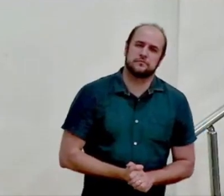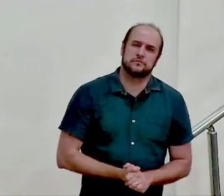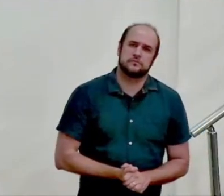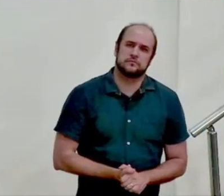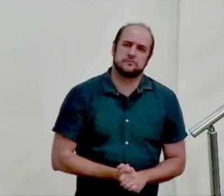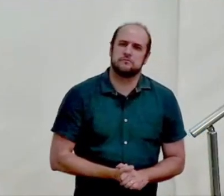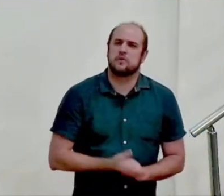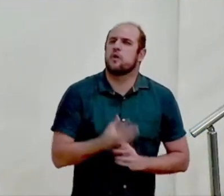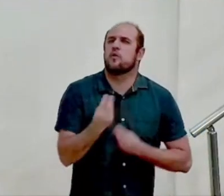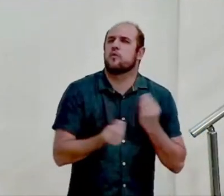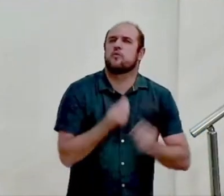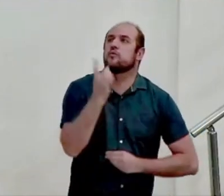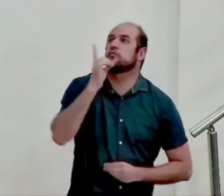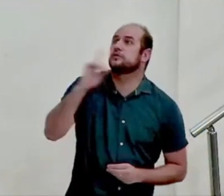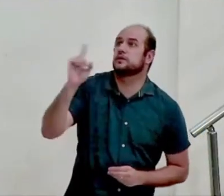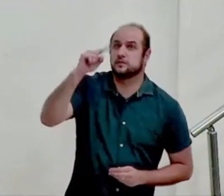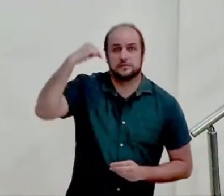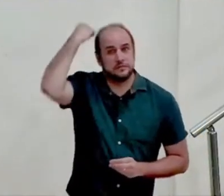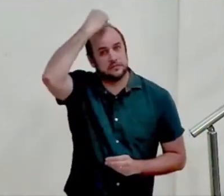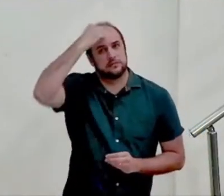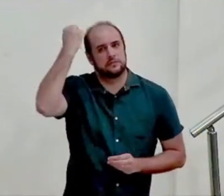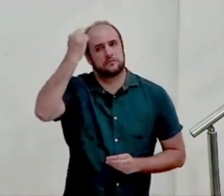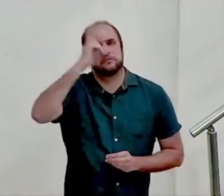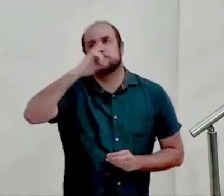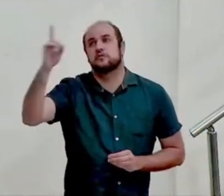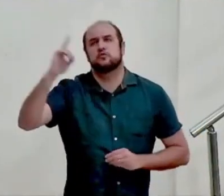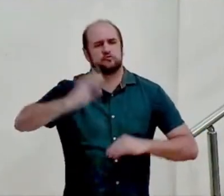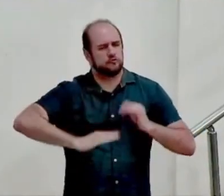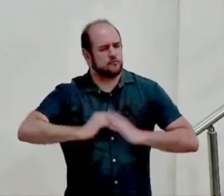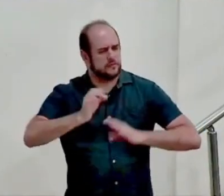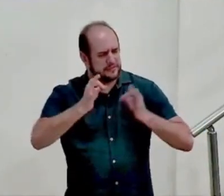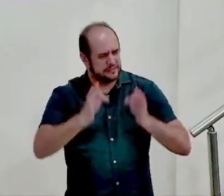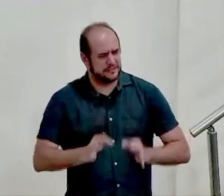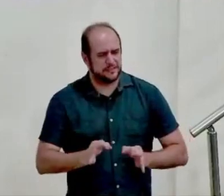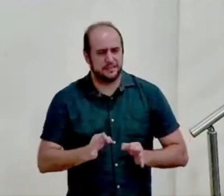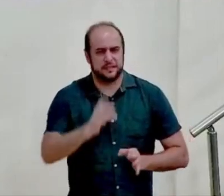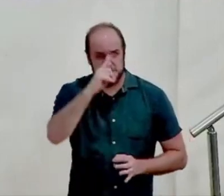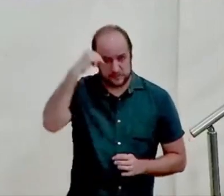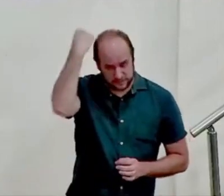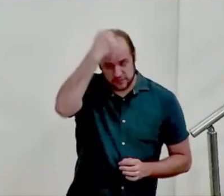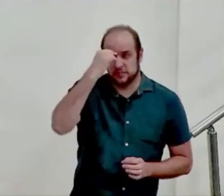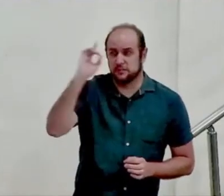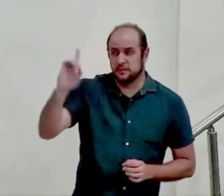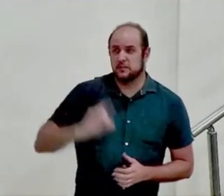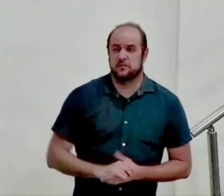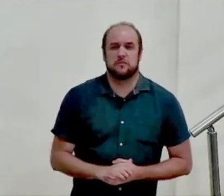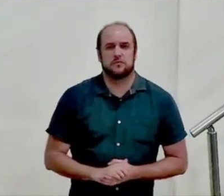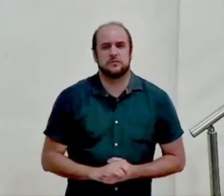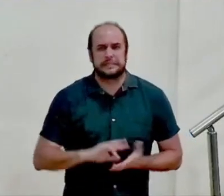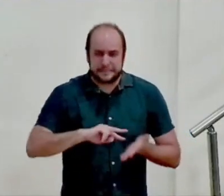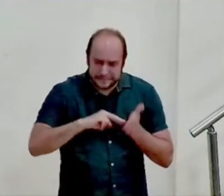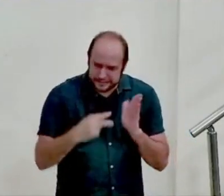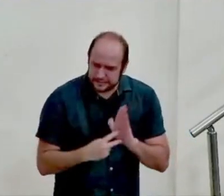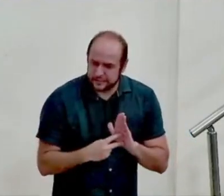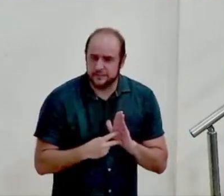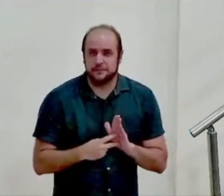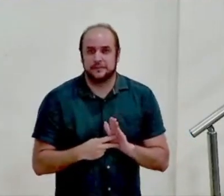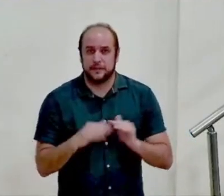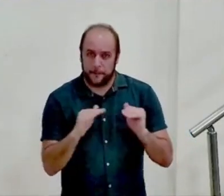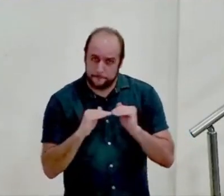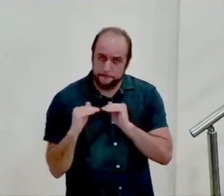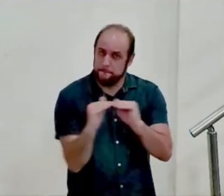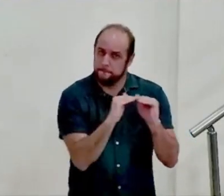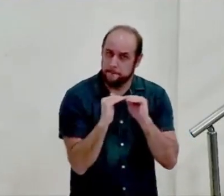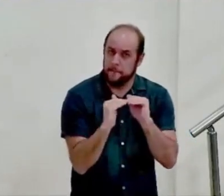como é que Deus é santo? Ele é santo em tudo aquilo que Ele faz isso significa que este padrão completamente